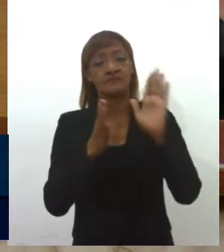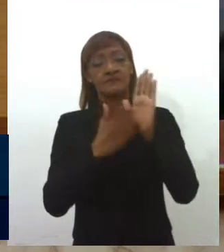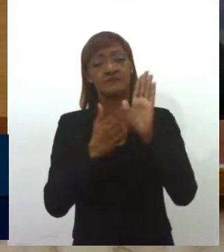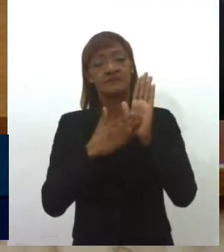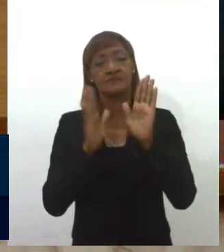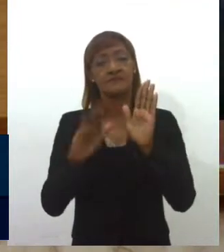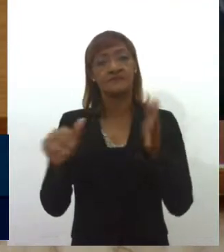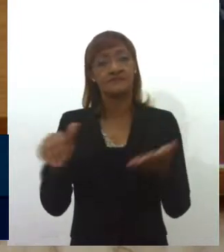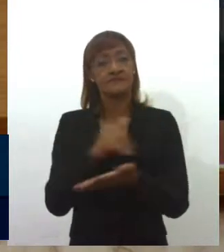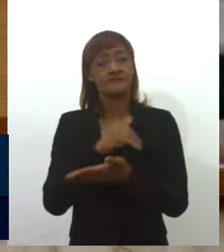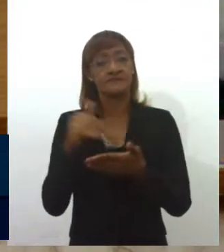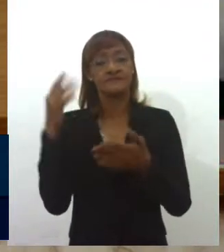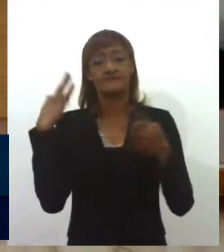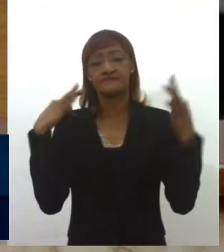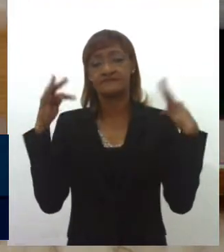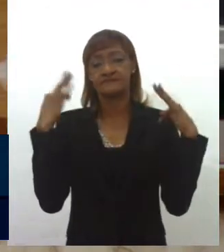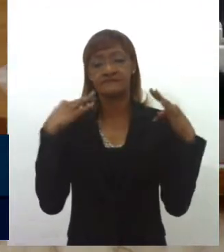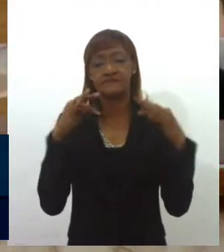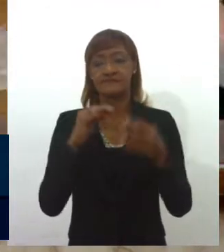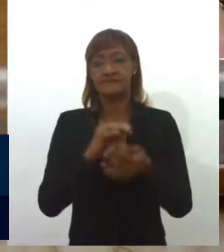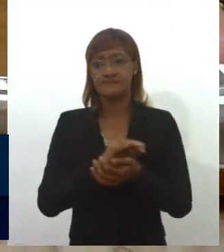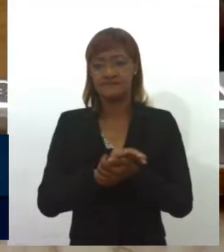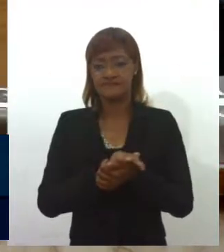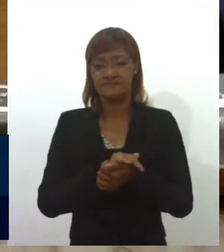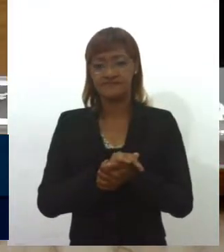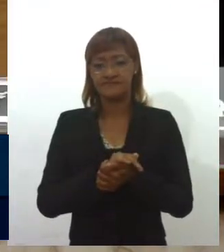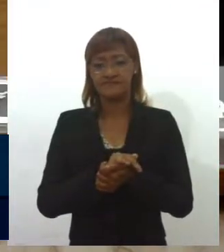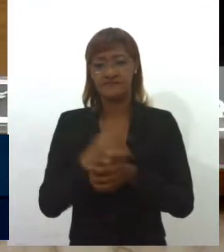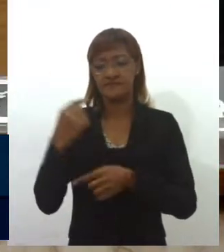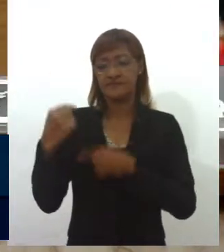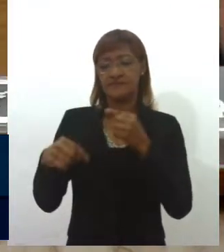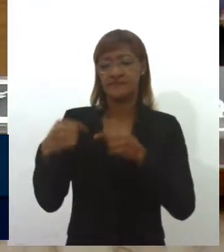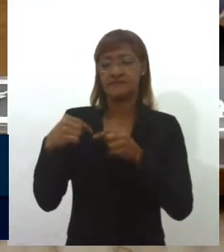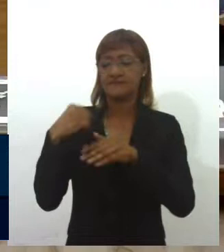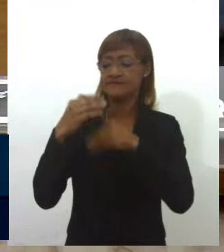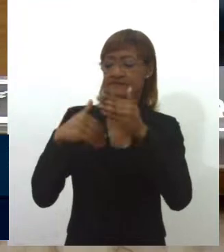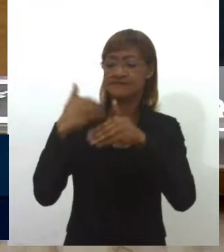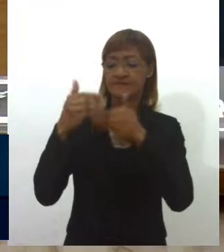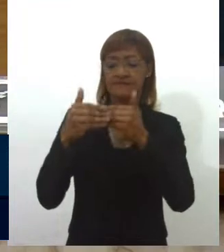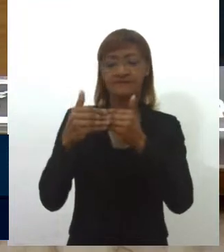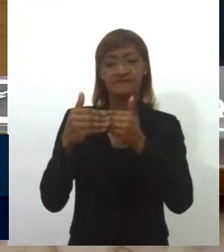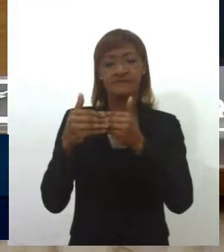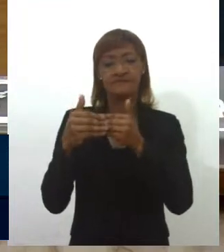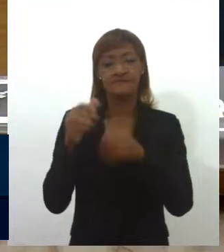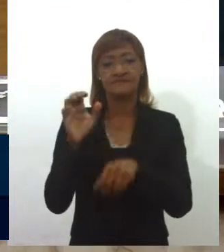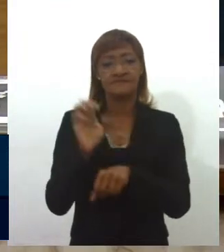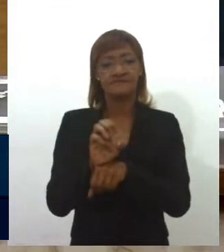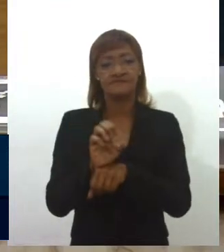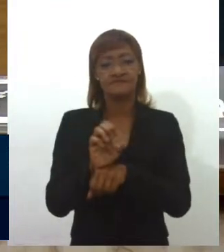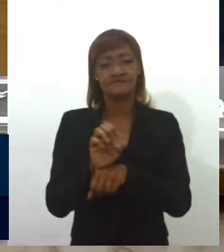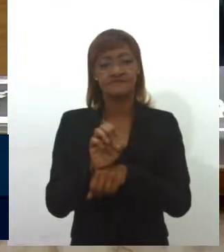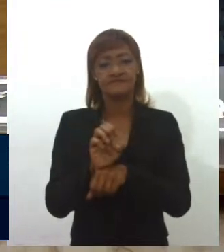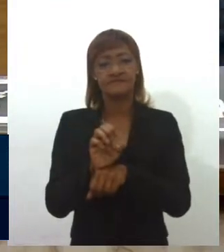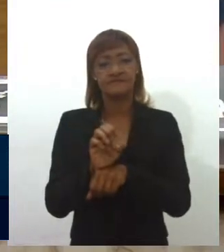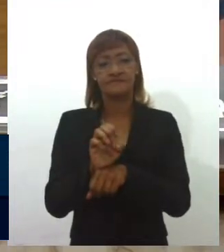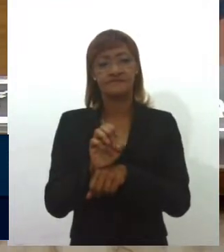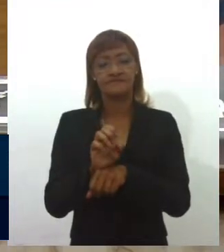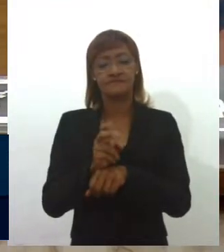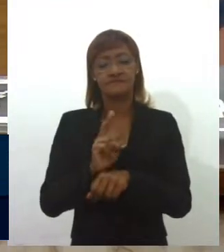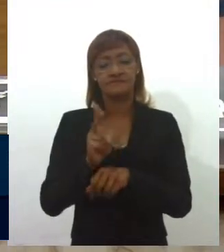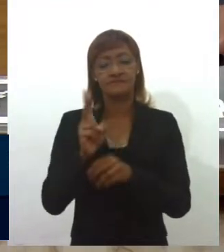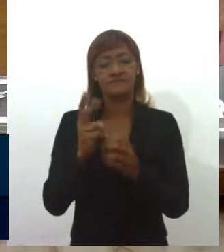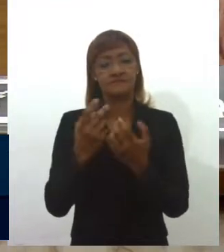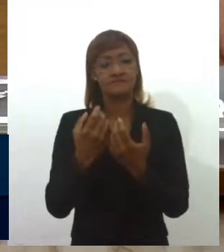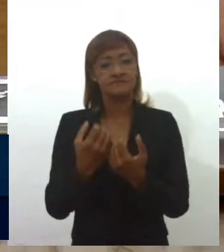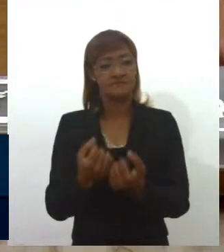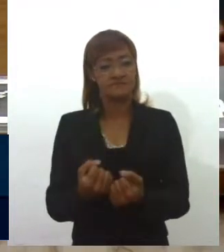Turismo, as diretrizes da política de desenvolvimento do turismo do Estado, seguindo as orientações e